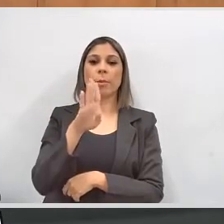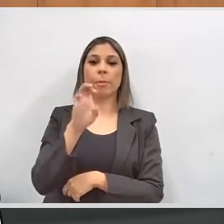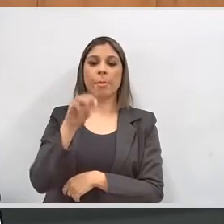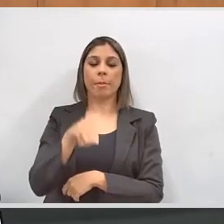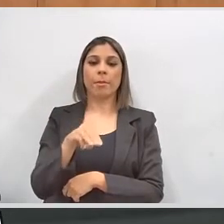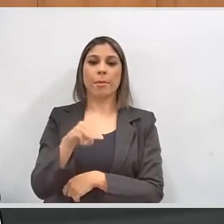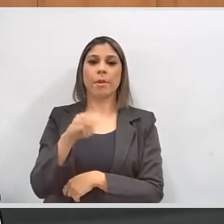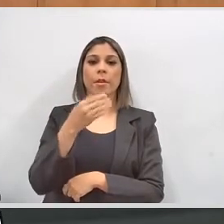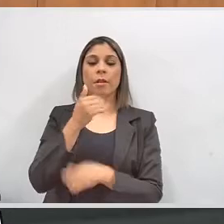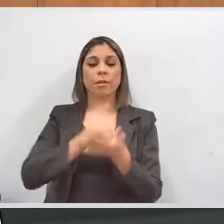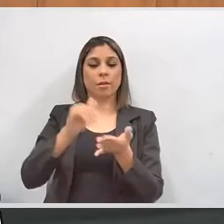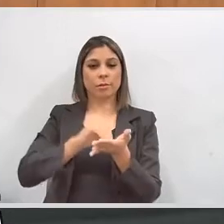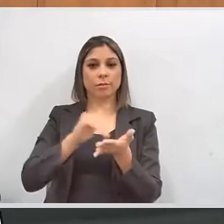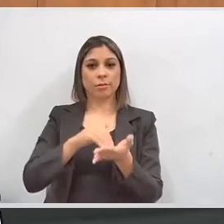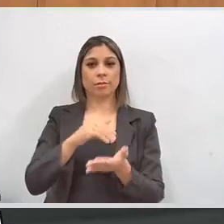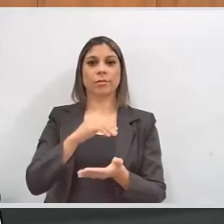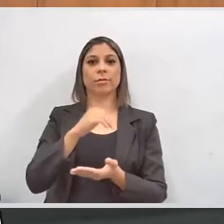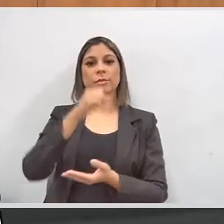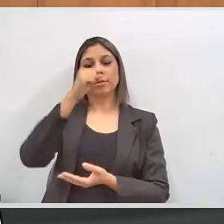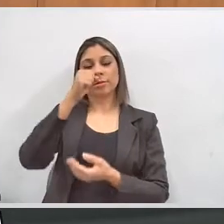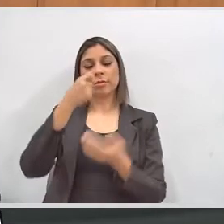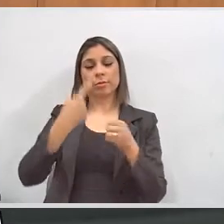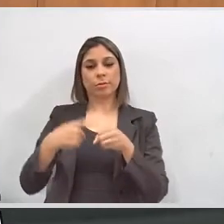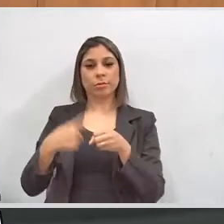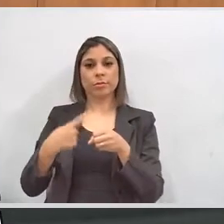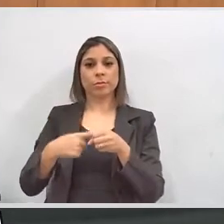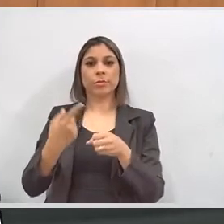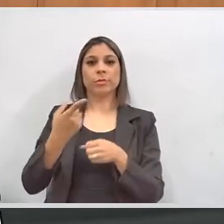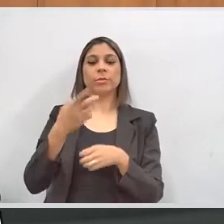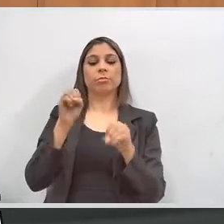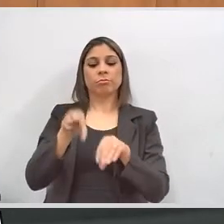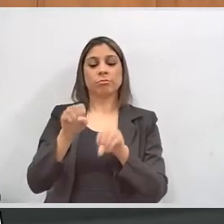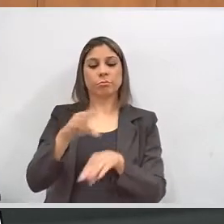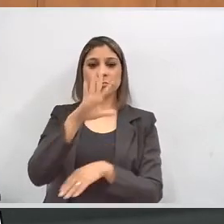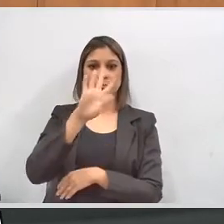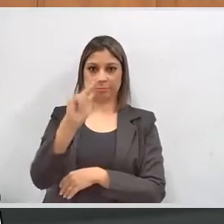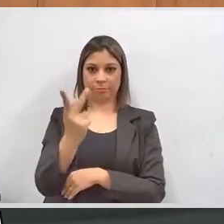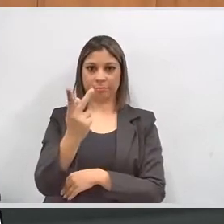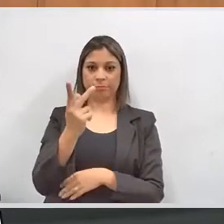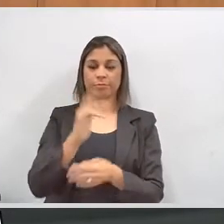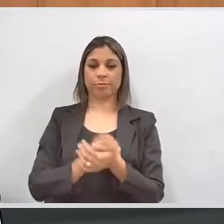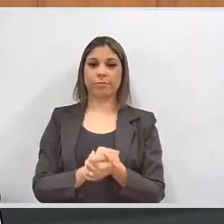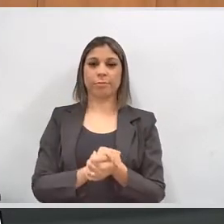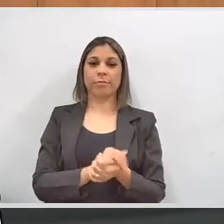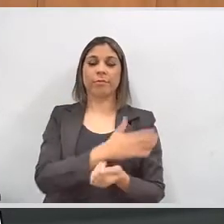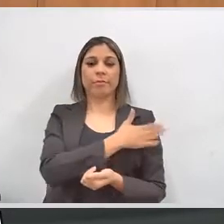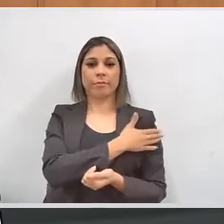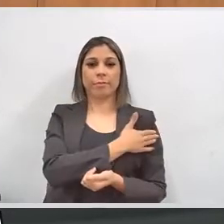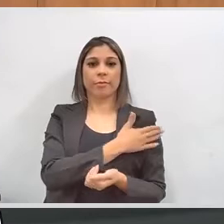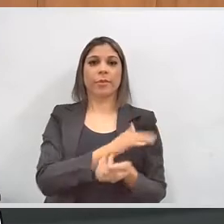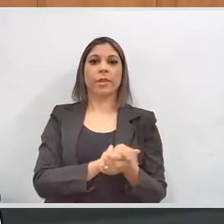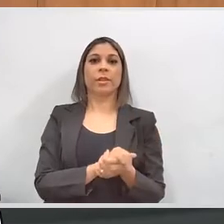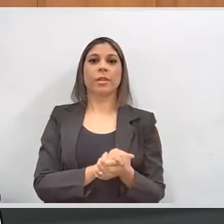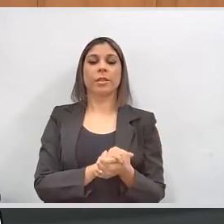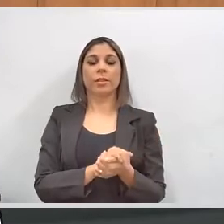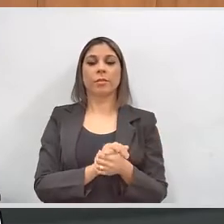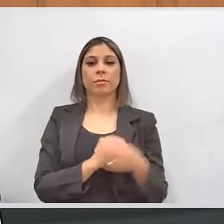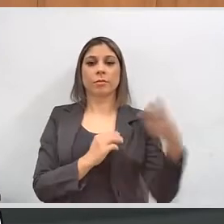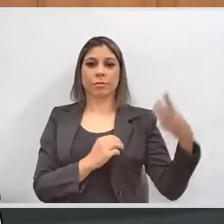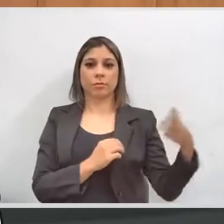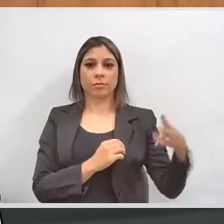Dalbem, secretária municipal de Educação da Prefeitura de Belo Horizonte. À minha esquerda,